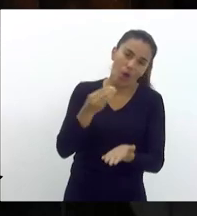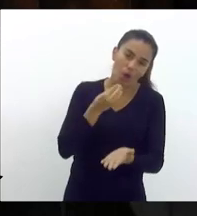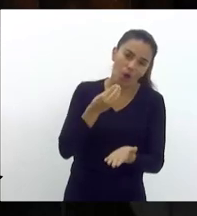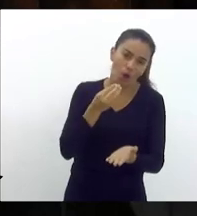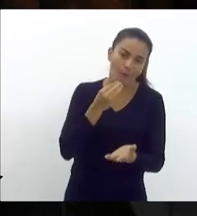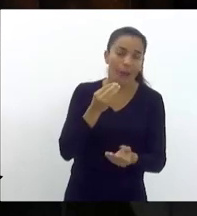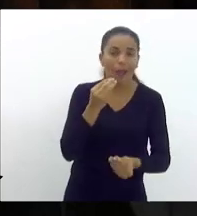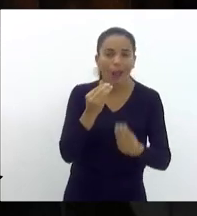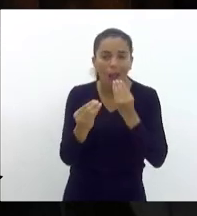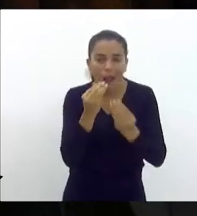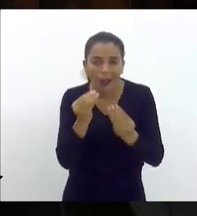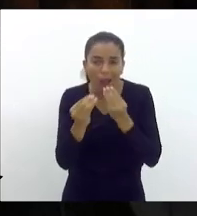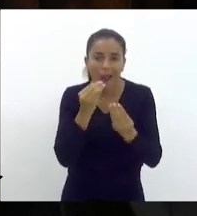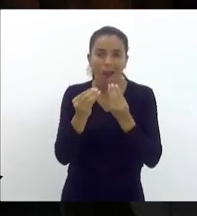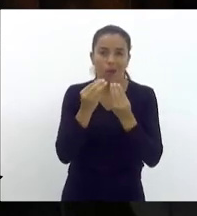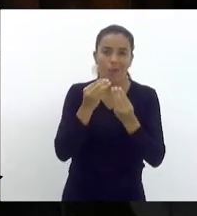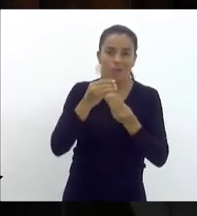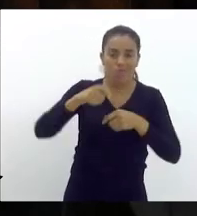merenda